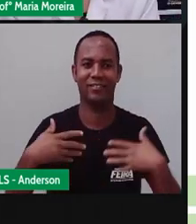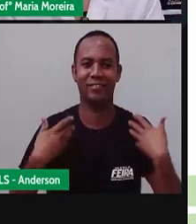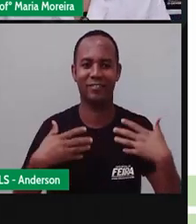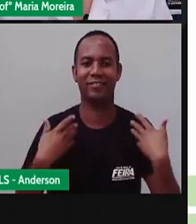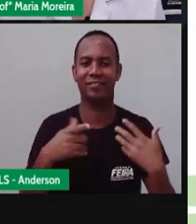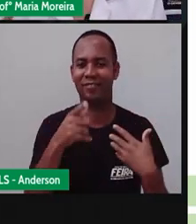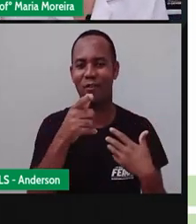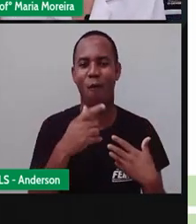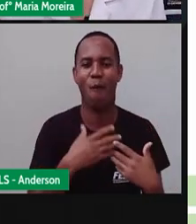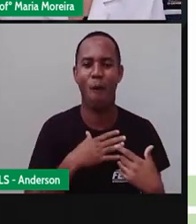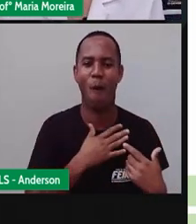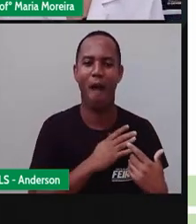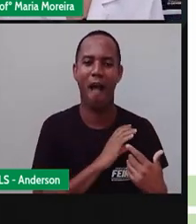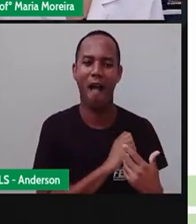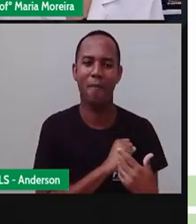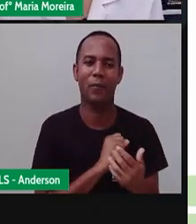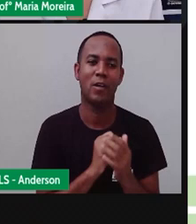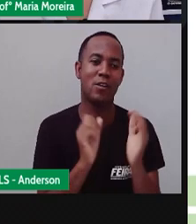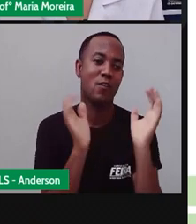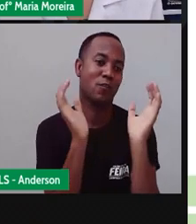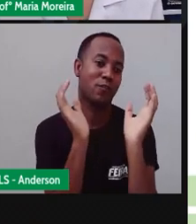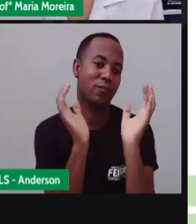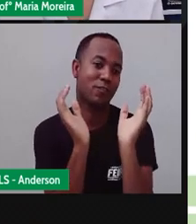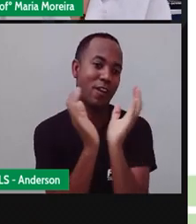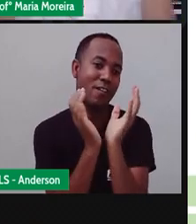Né? Que lugar é esse, Anderson?